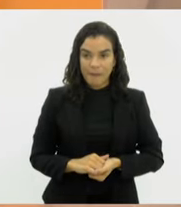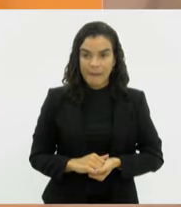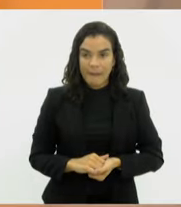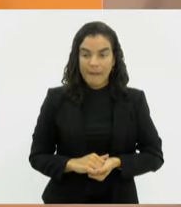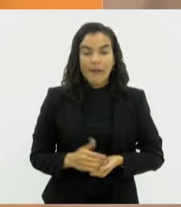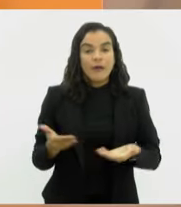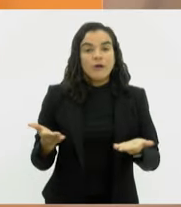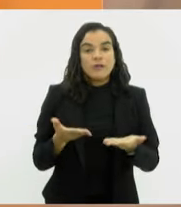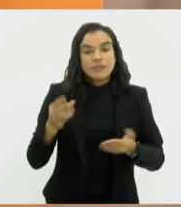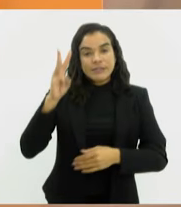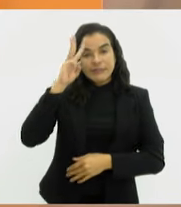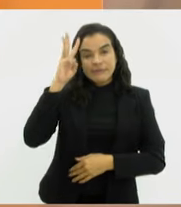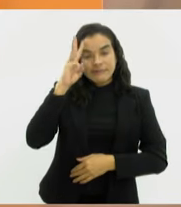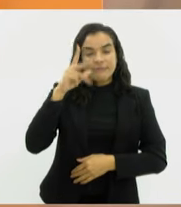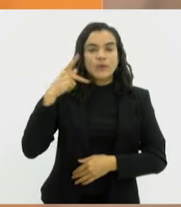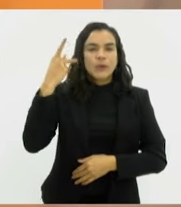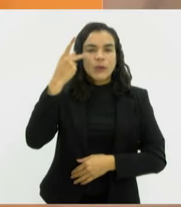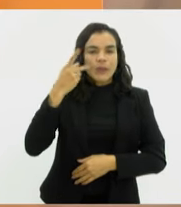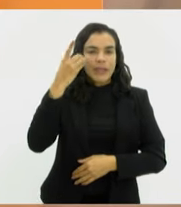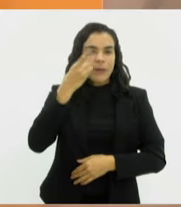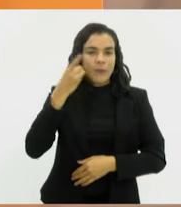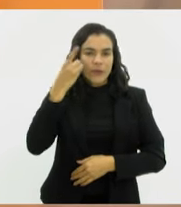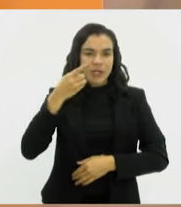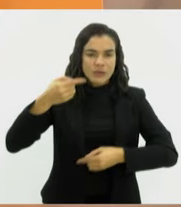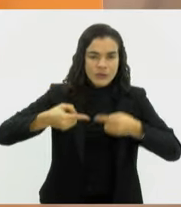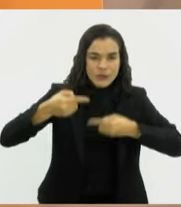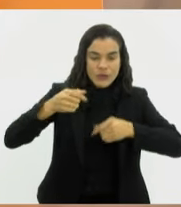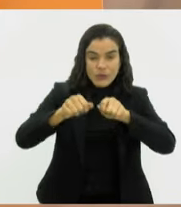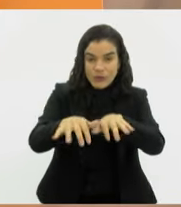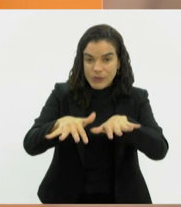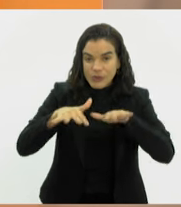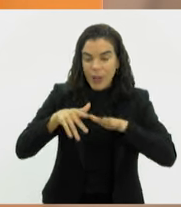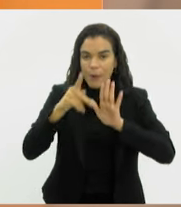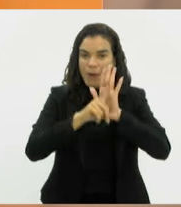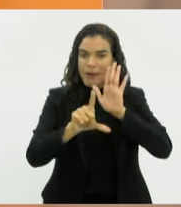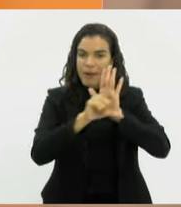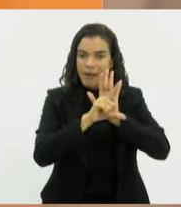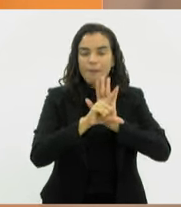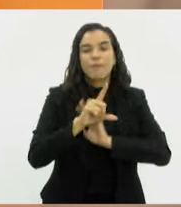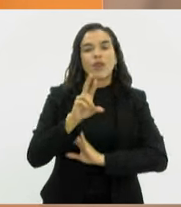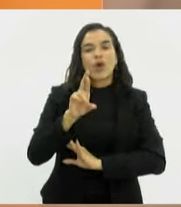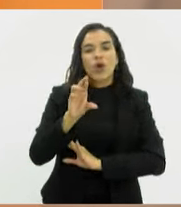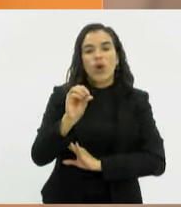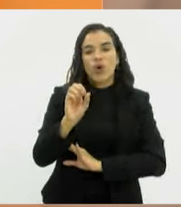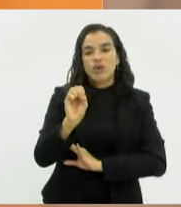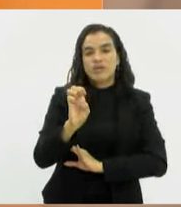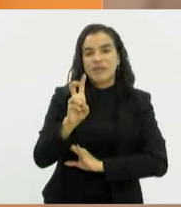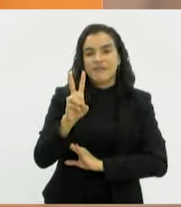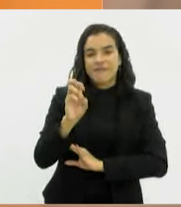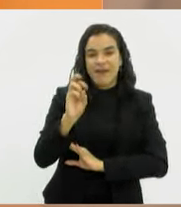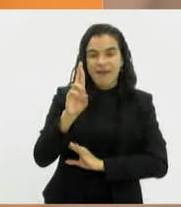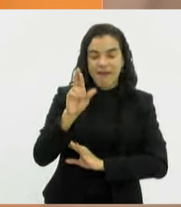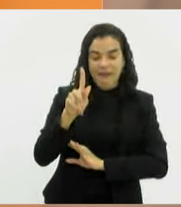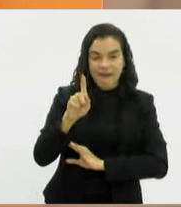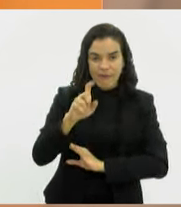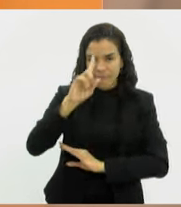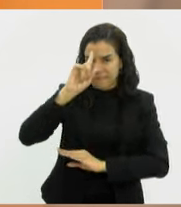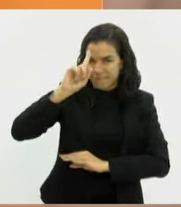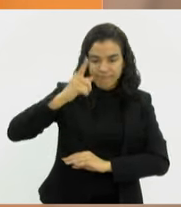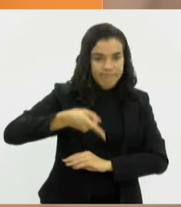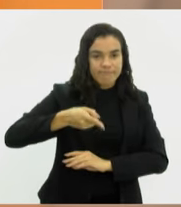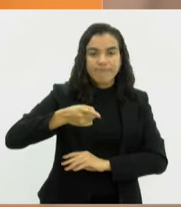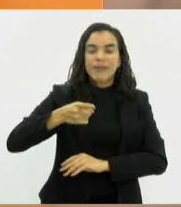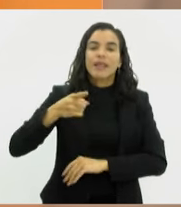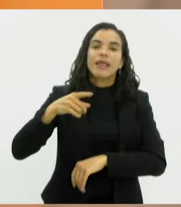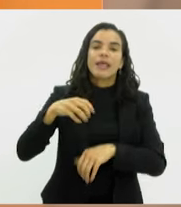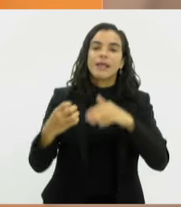Nesta terça-feira, os parlamentares discutem em plenário o projeto do deputado Rosenberg Reis, que determina que empresas de